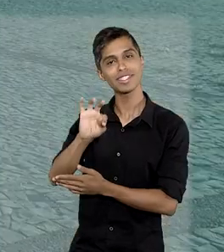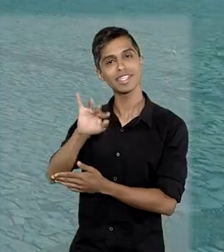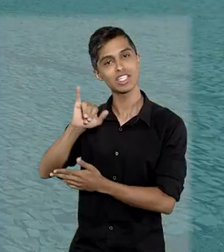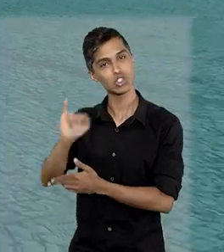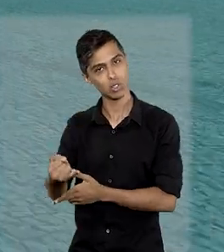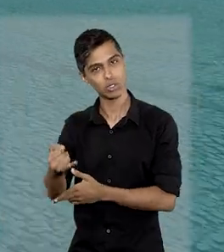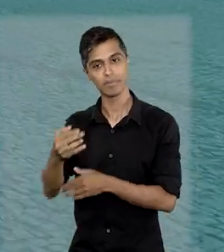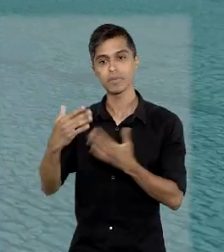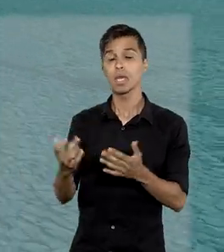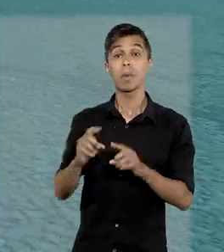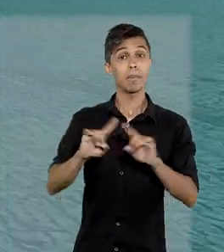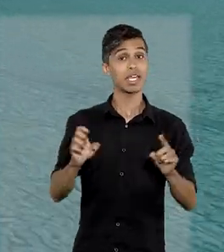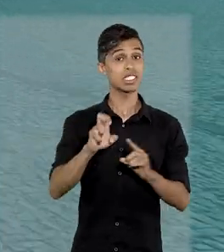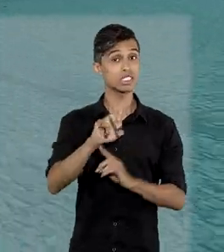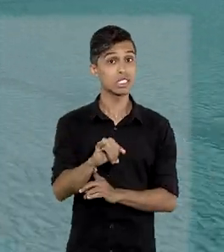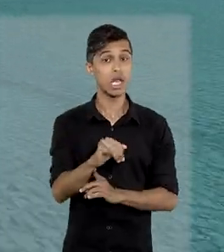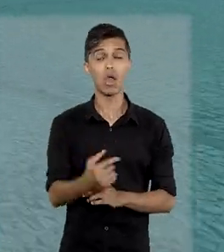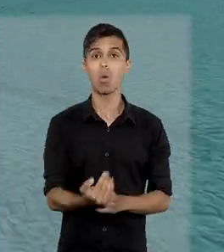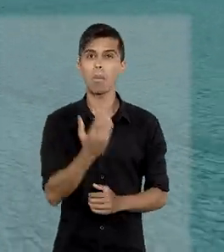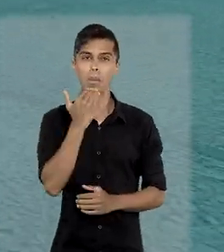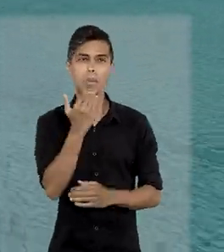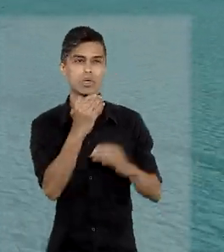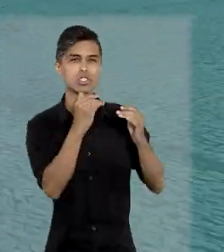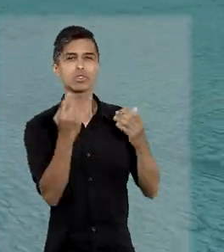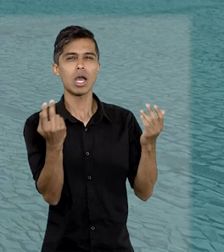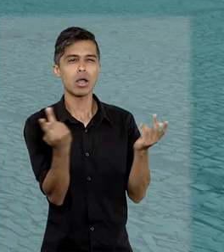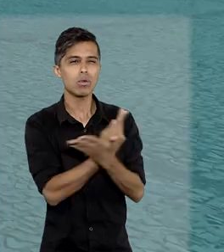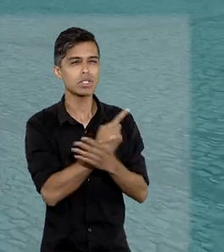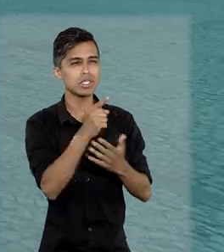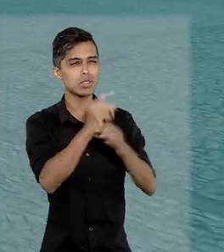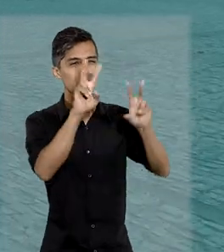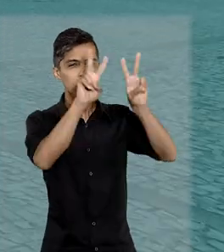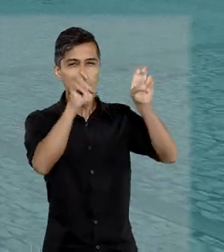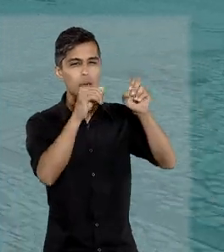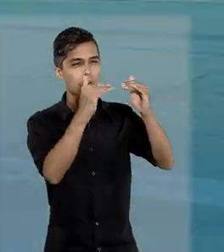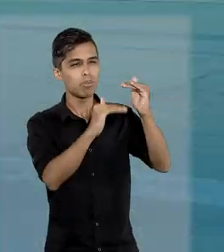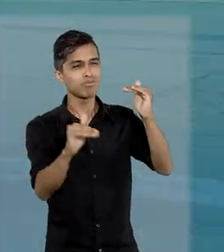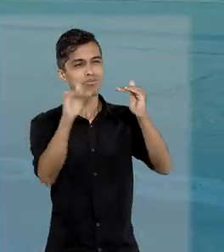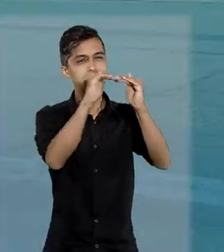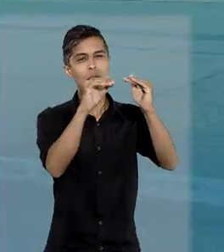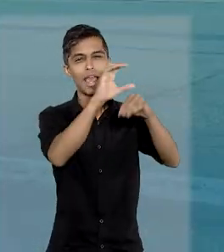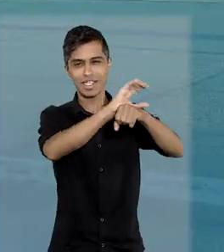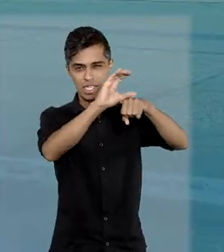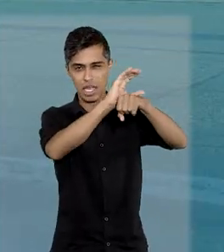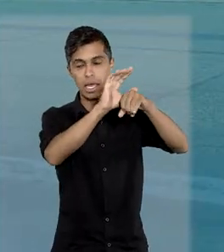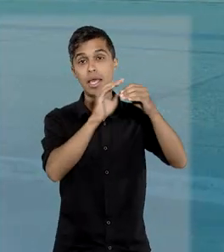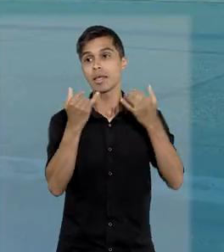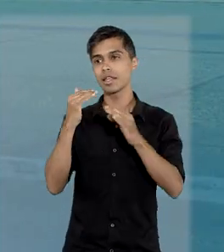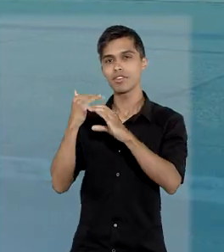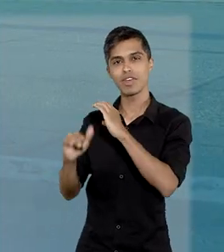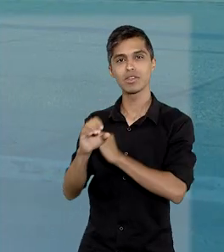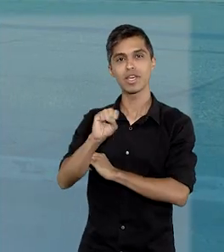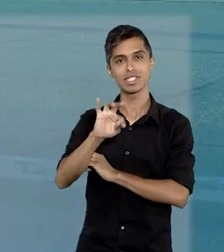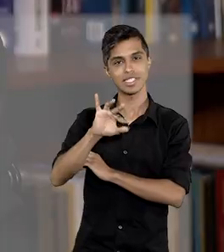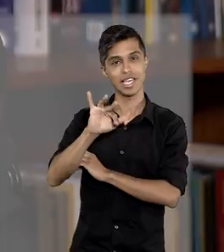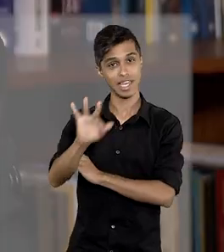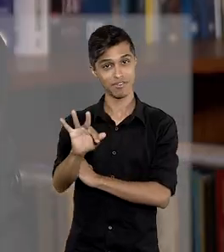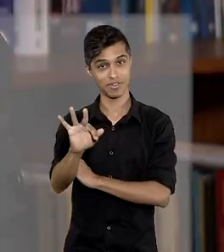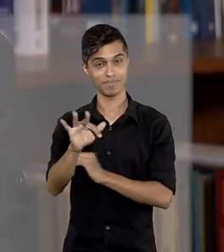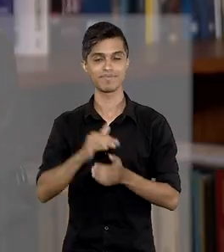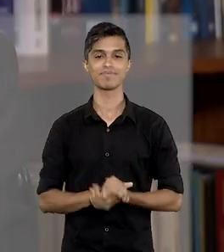Agora, se for uma questão constitucional, esse pedido de extensão é encaminhado ao Supremo Tribunal Federal.